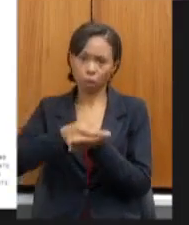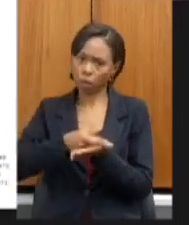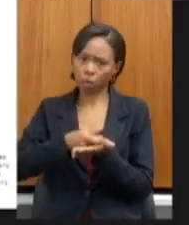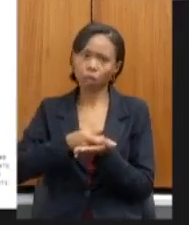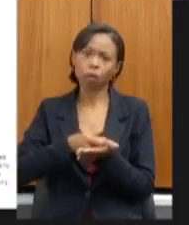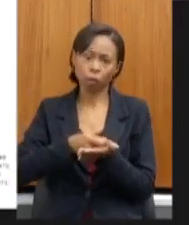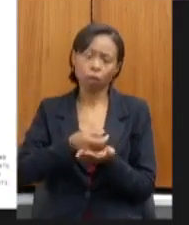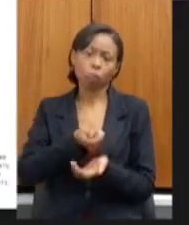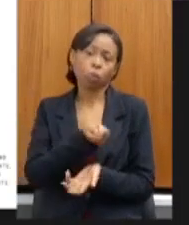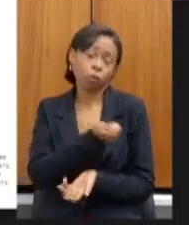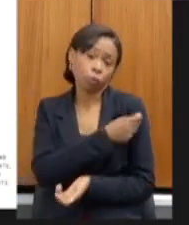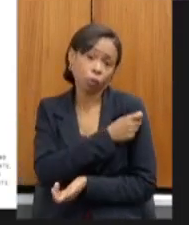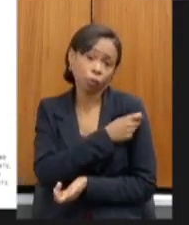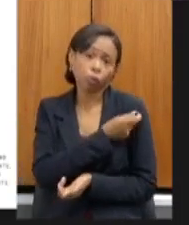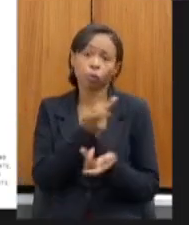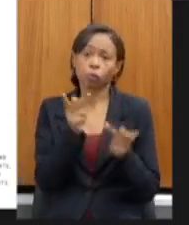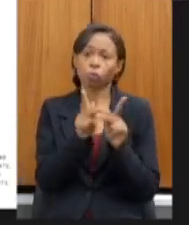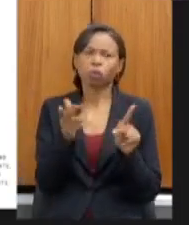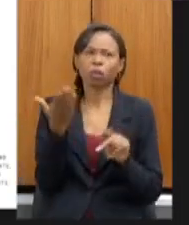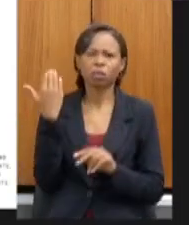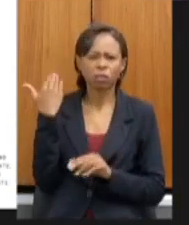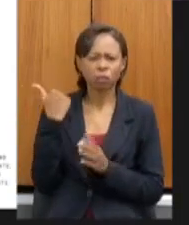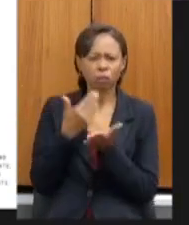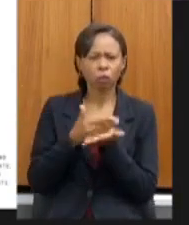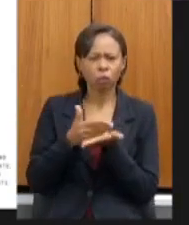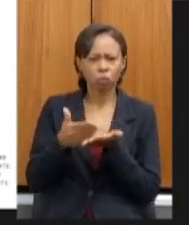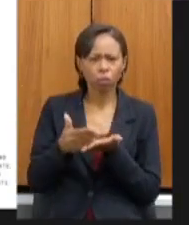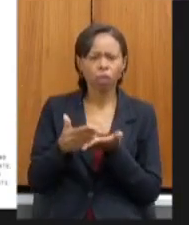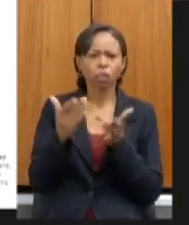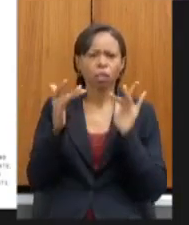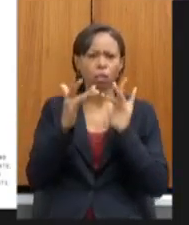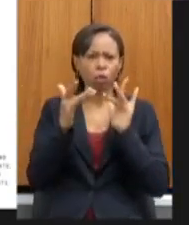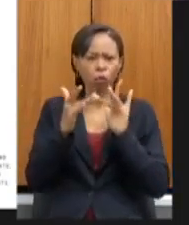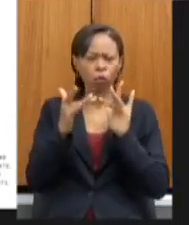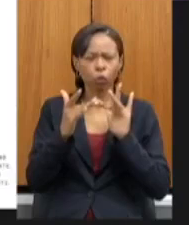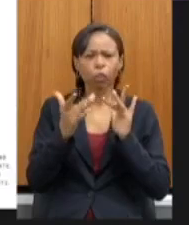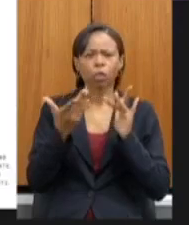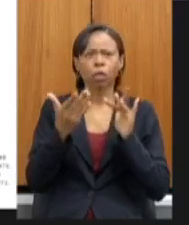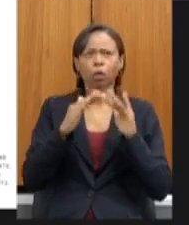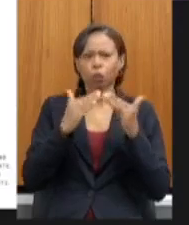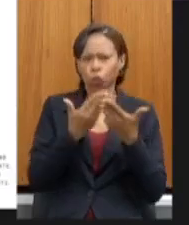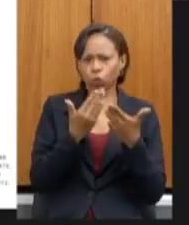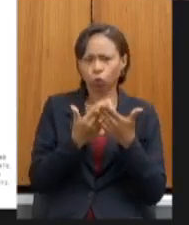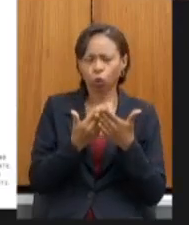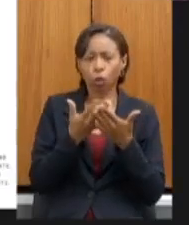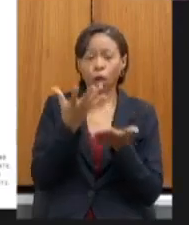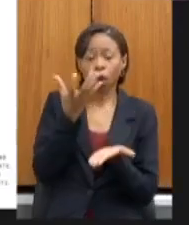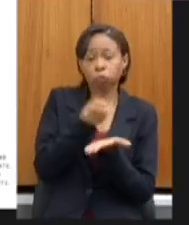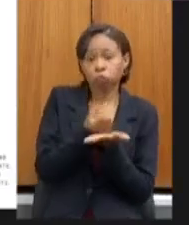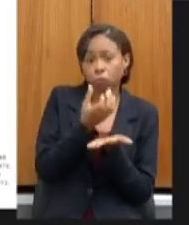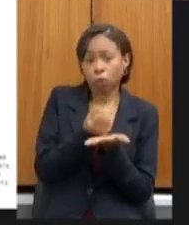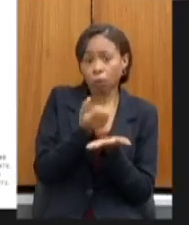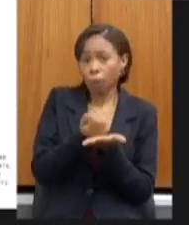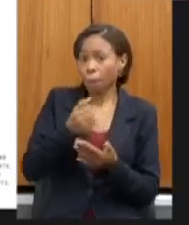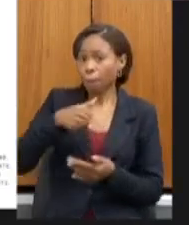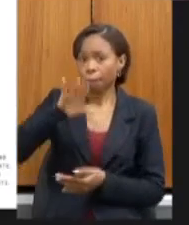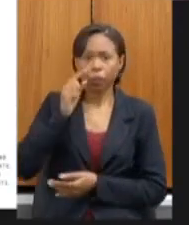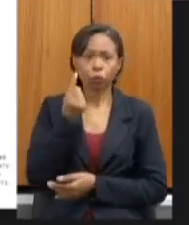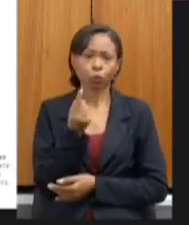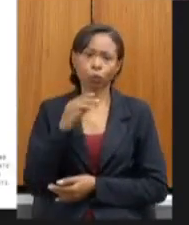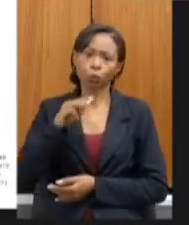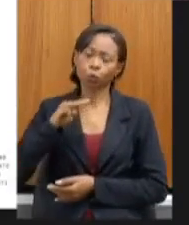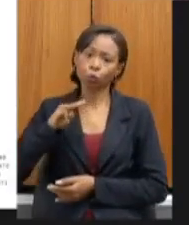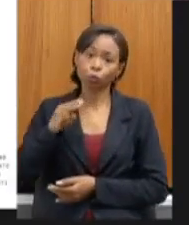desde o lançamento do Conexão Escola tivemos o download de mais de um milhão e meio nas